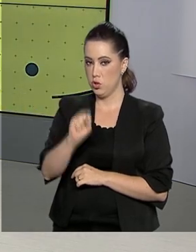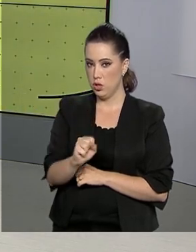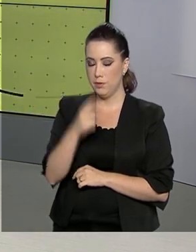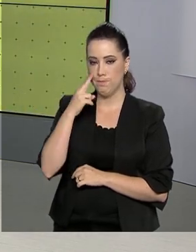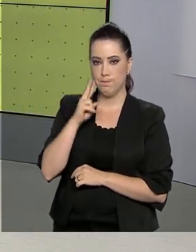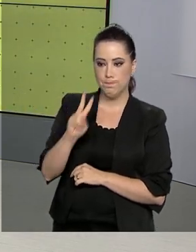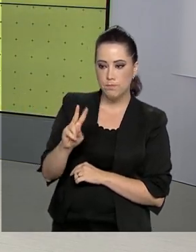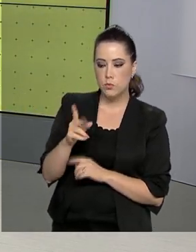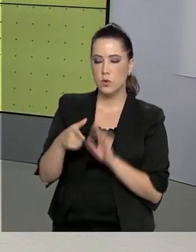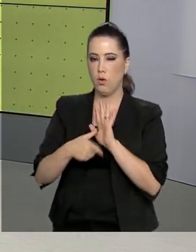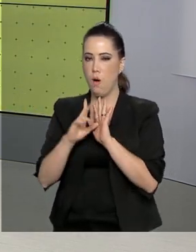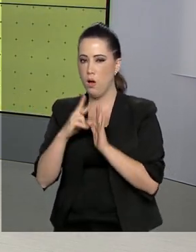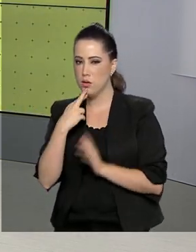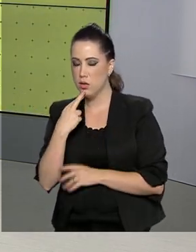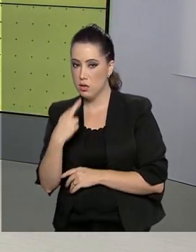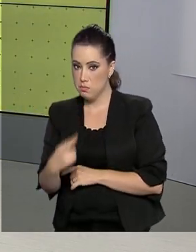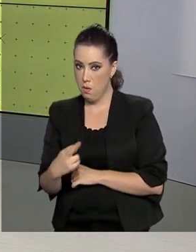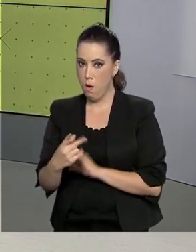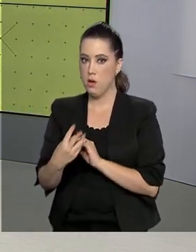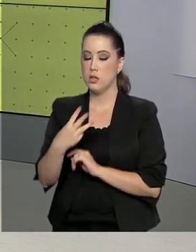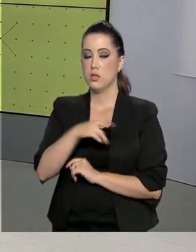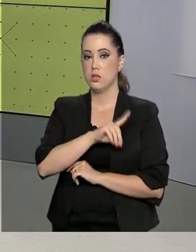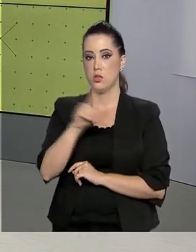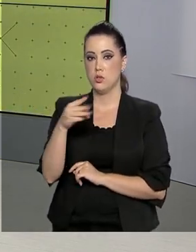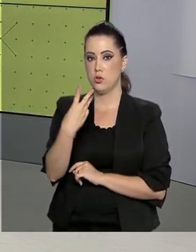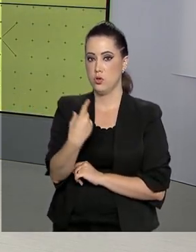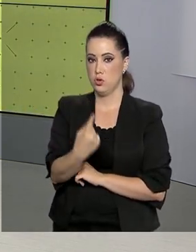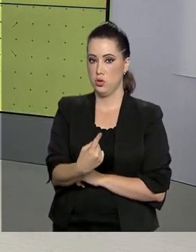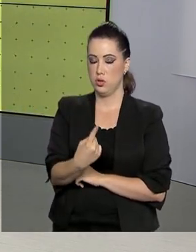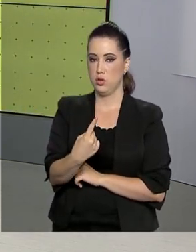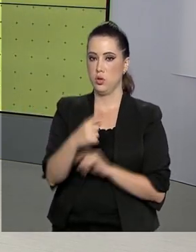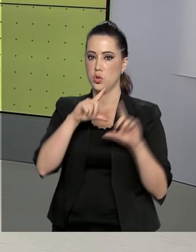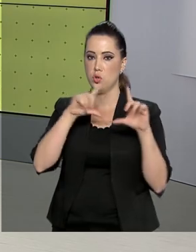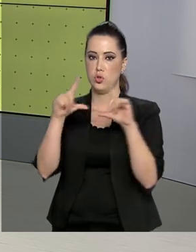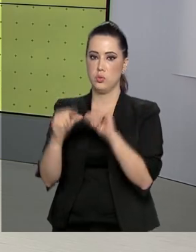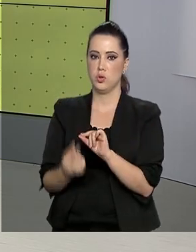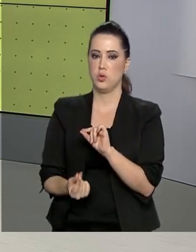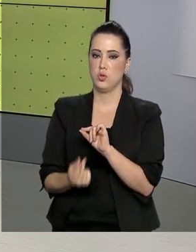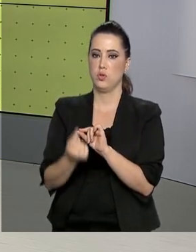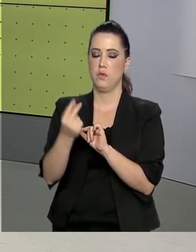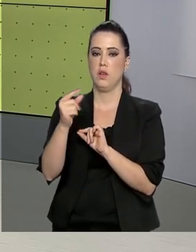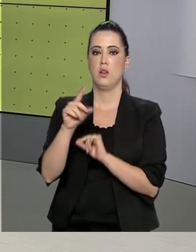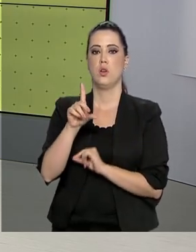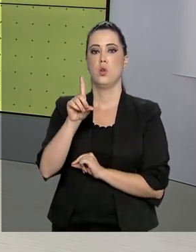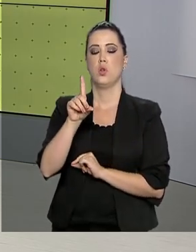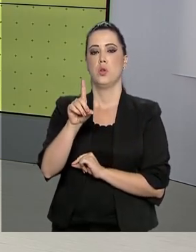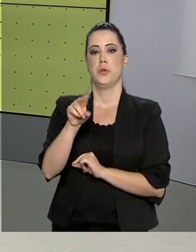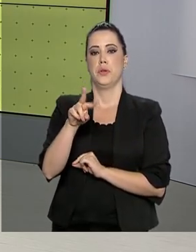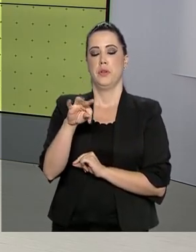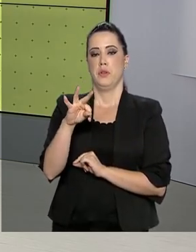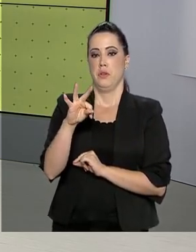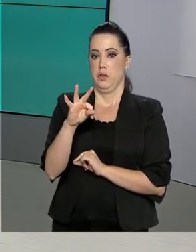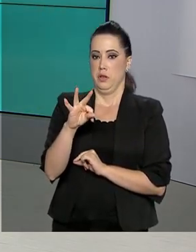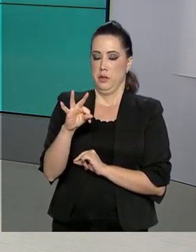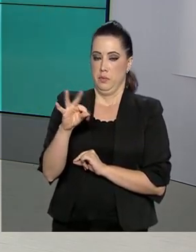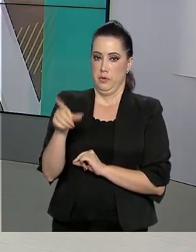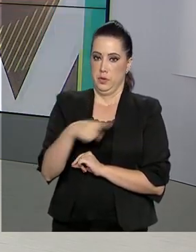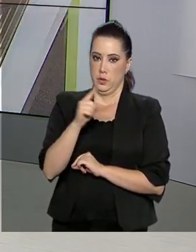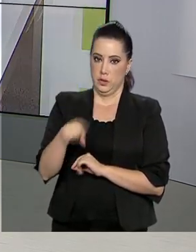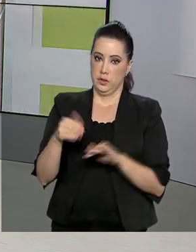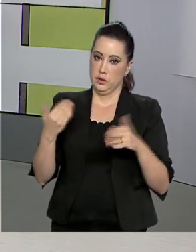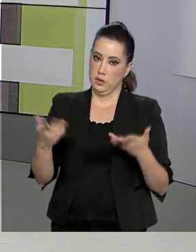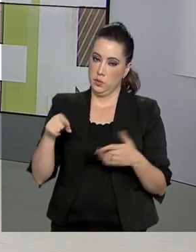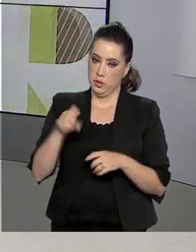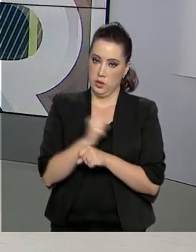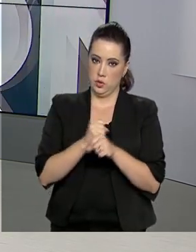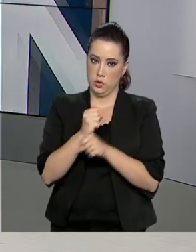por ele próprio no último dia 31, quando a redução de valores do seguro obrigatório foi suspensa. Com isso, este